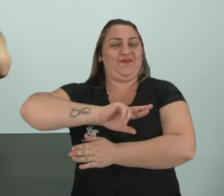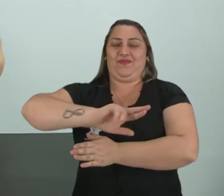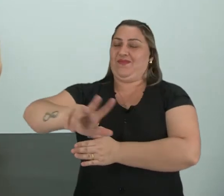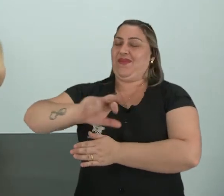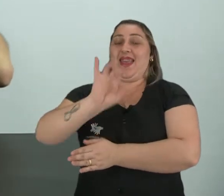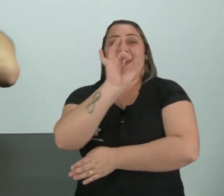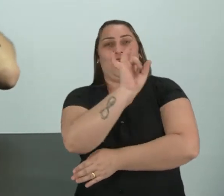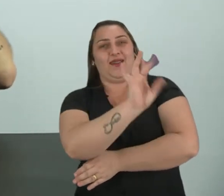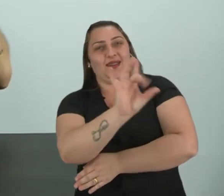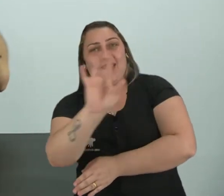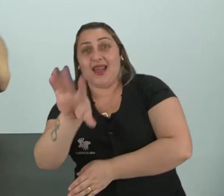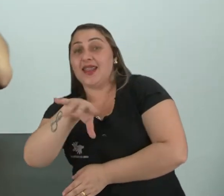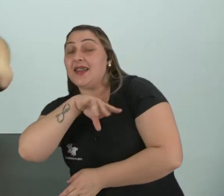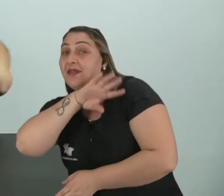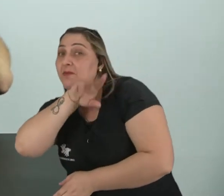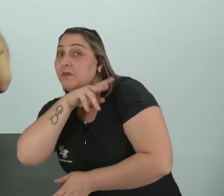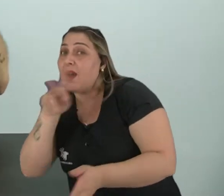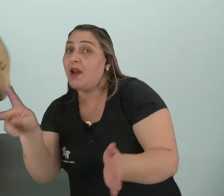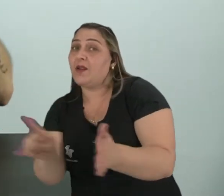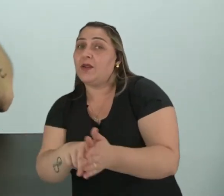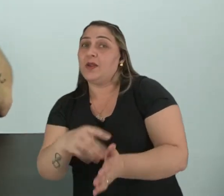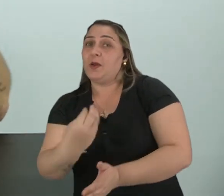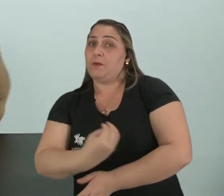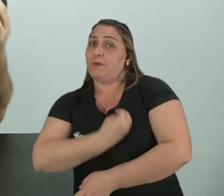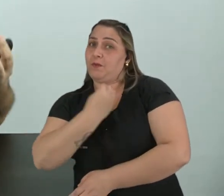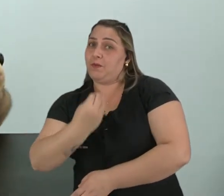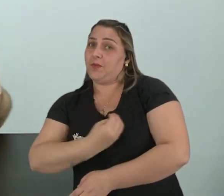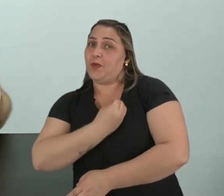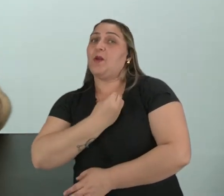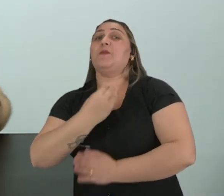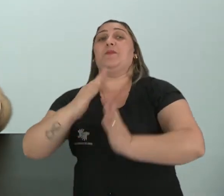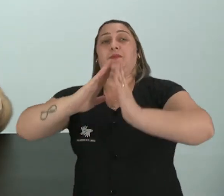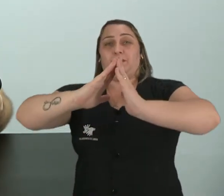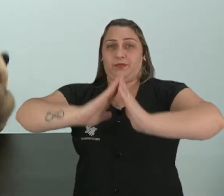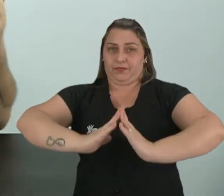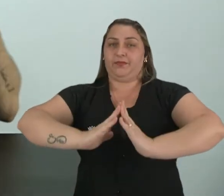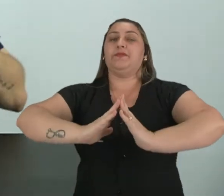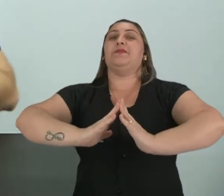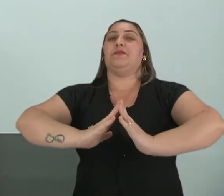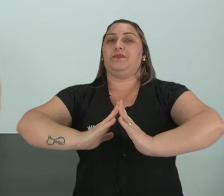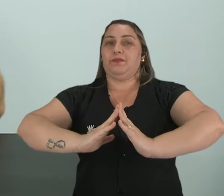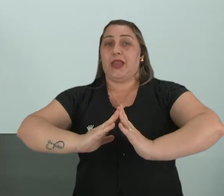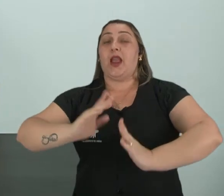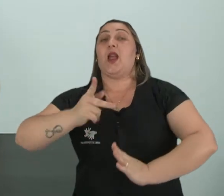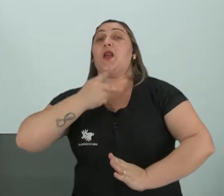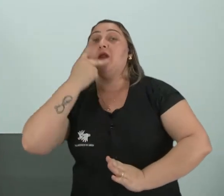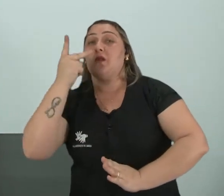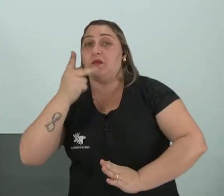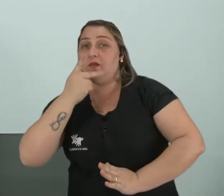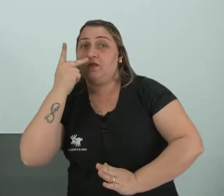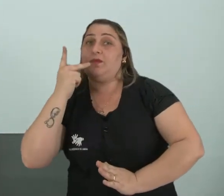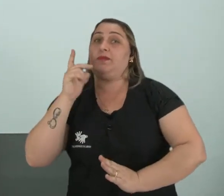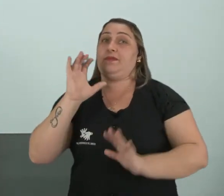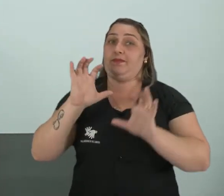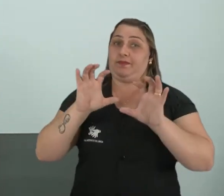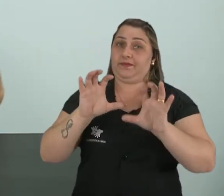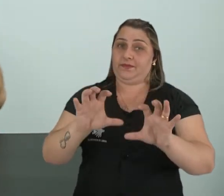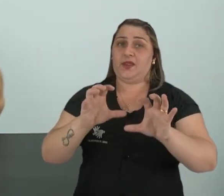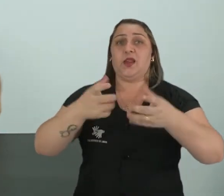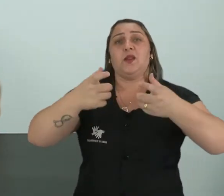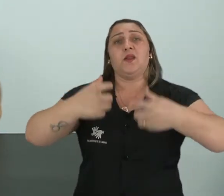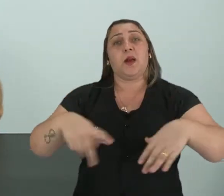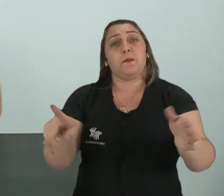cada animal tem o seu ambiente. E eu vou falar com vocês justamente disso, de